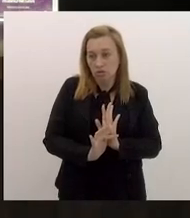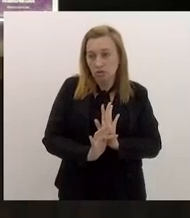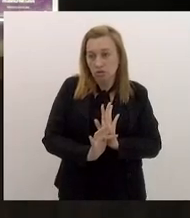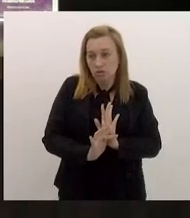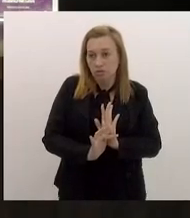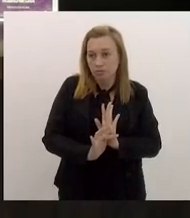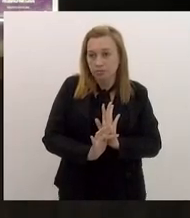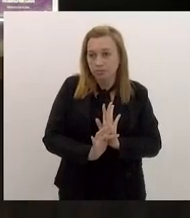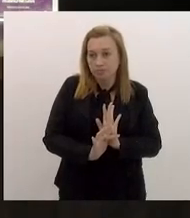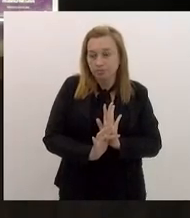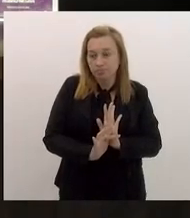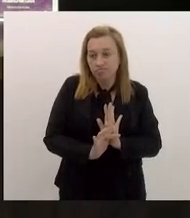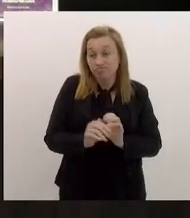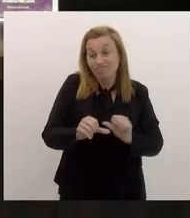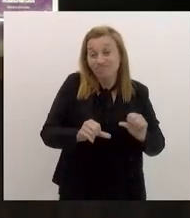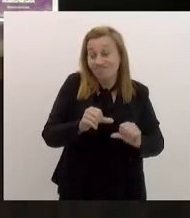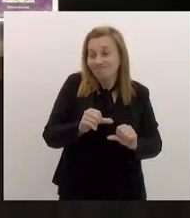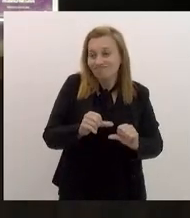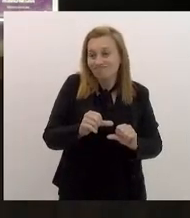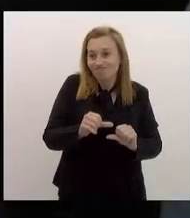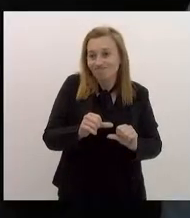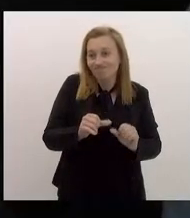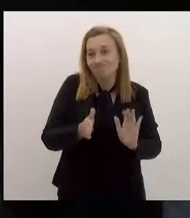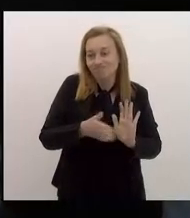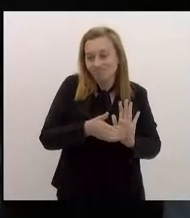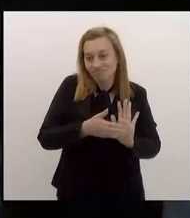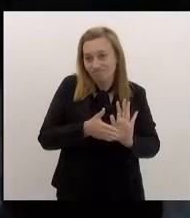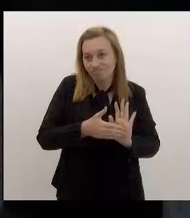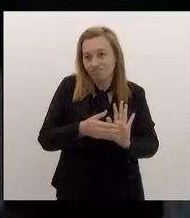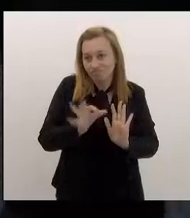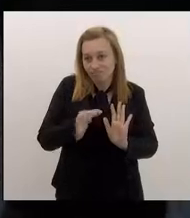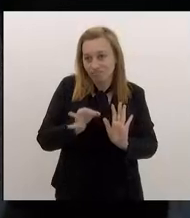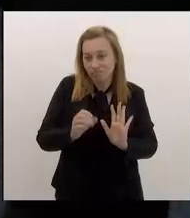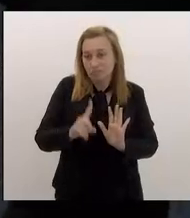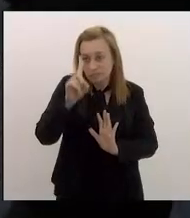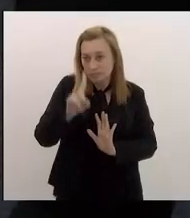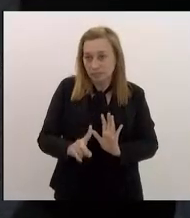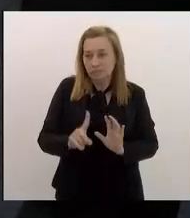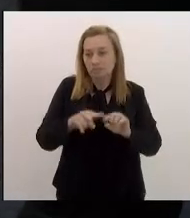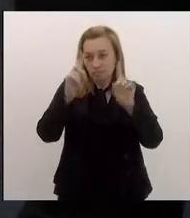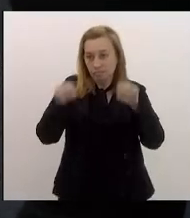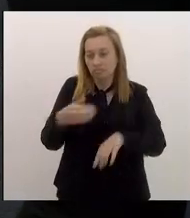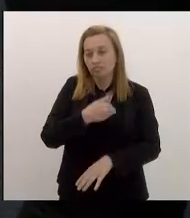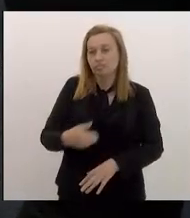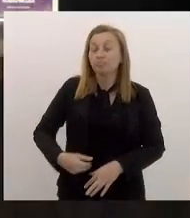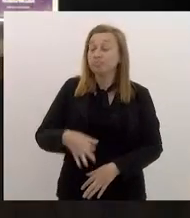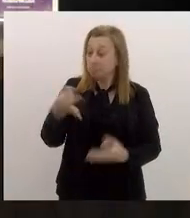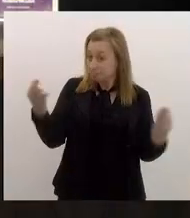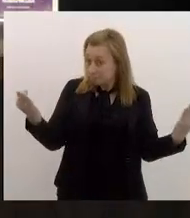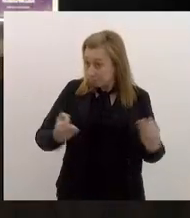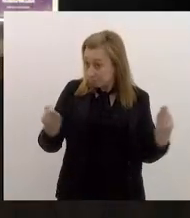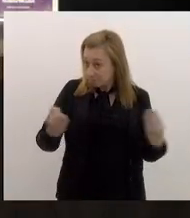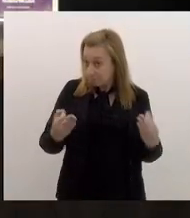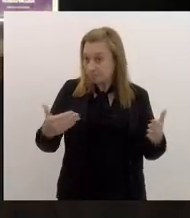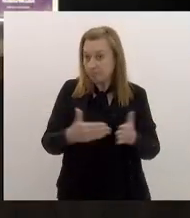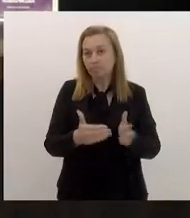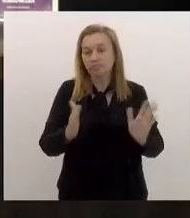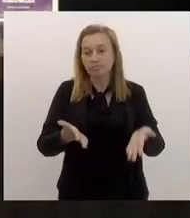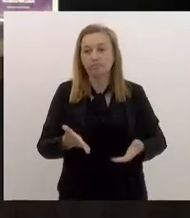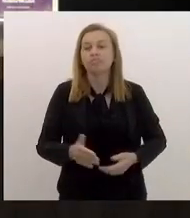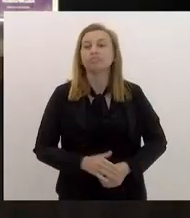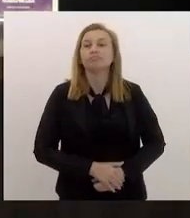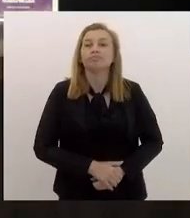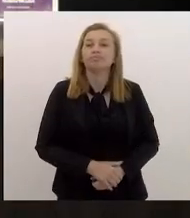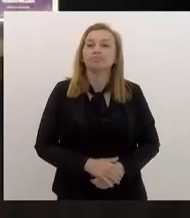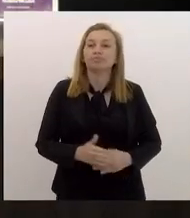mudança do que a gente está se propondo, que é garantir os direitos dos servidores públicos até aqui. Para